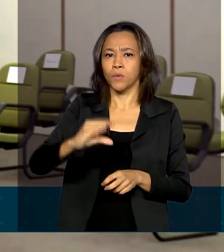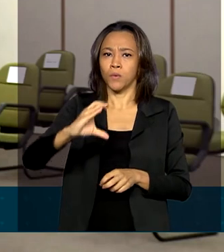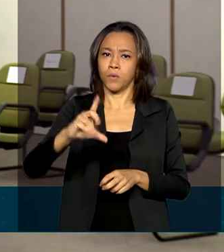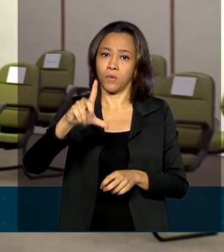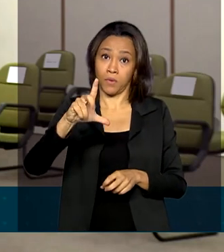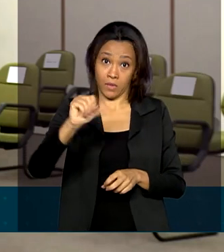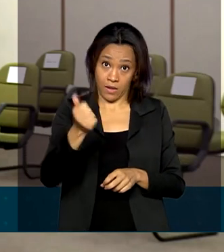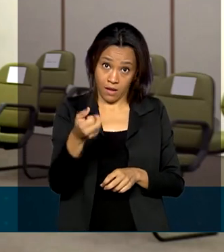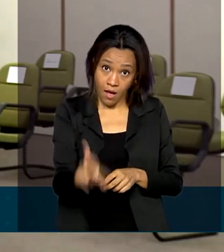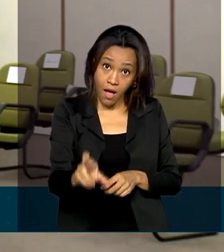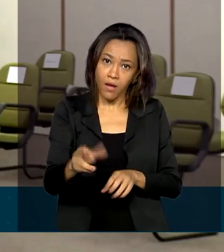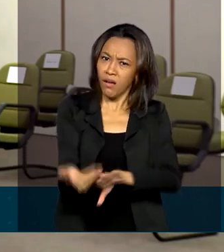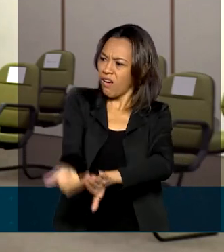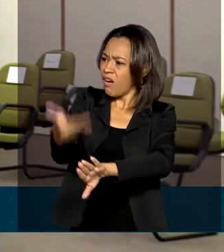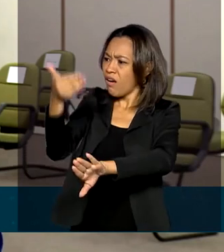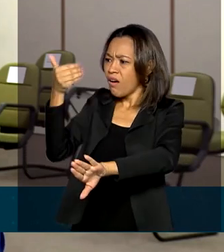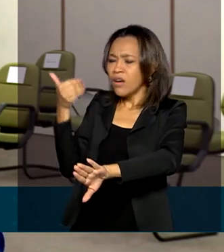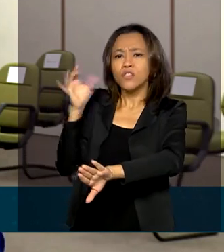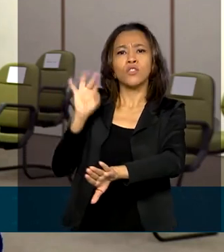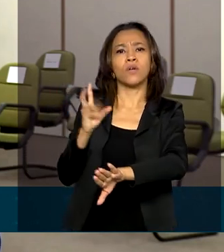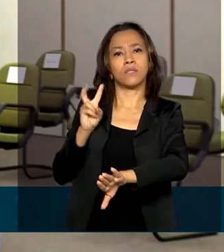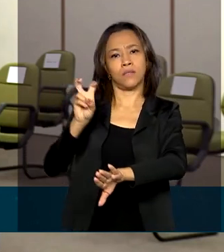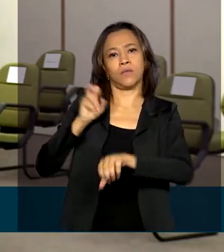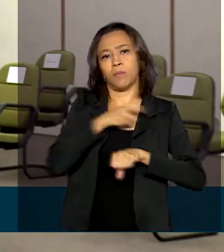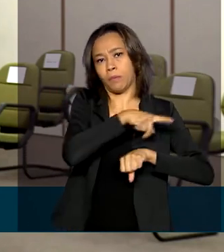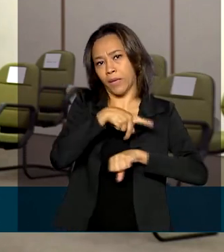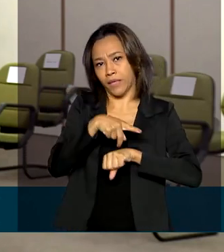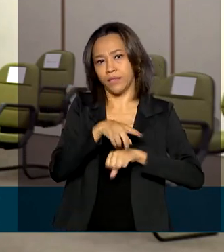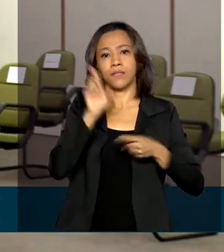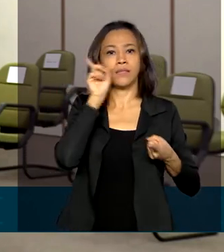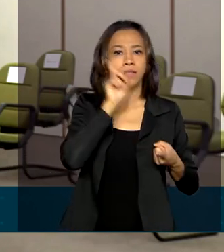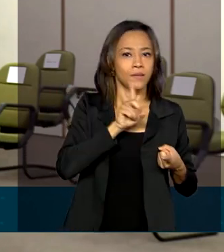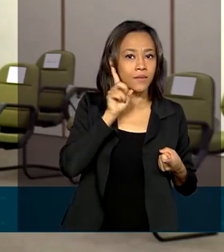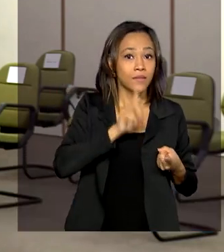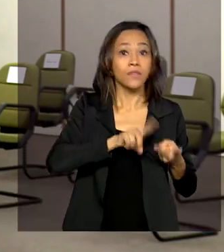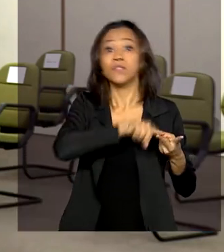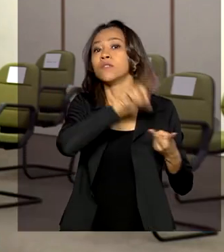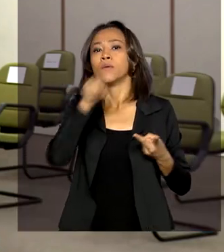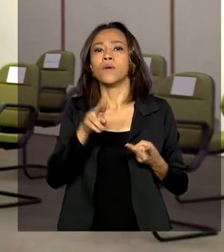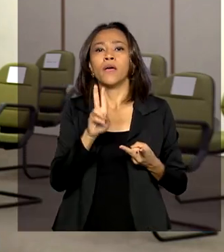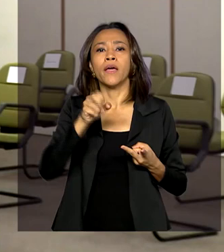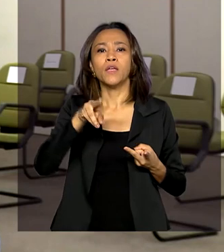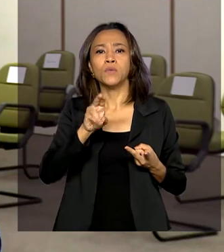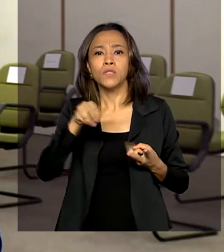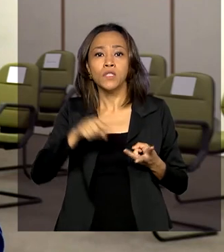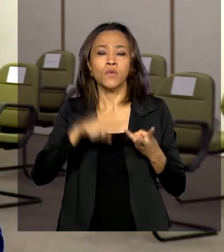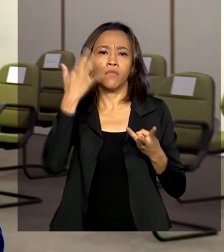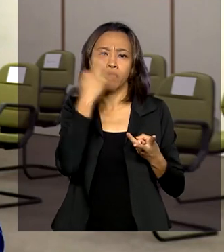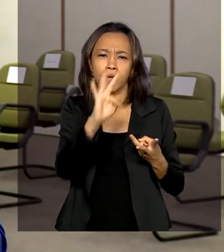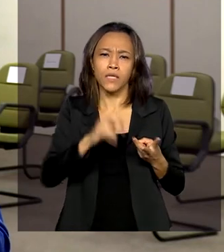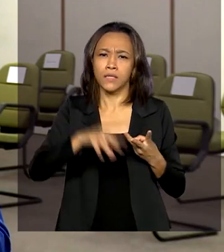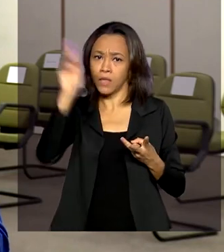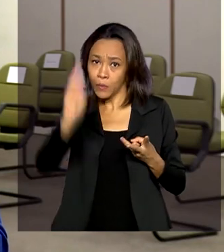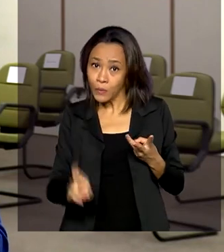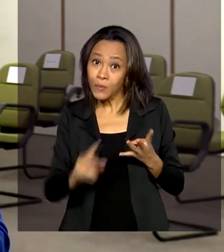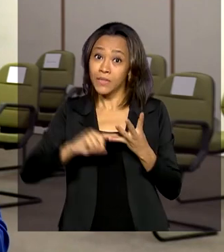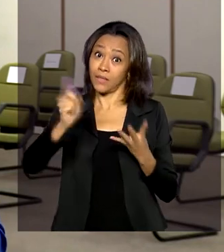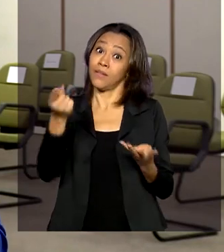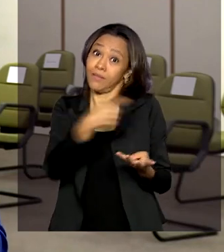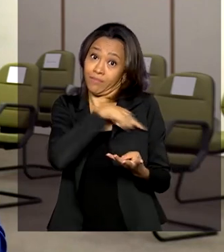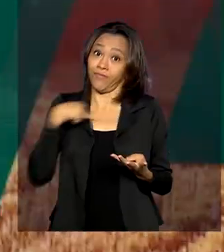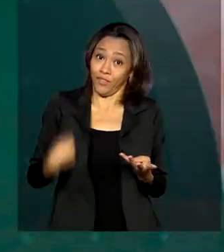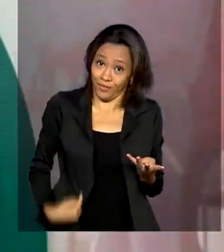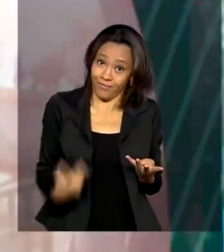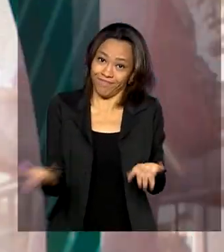então, alcançada apenas por cinco países. Estados Unidos, Reino Unido, França, Rússia e China. Voltamos ao